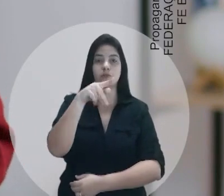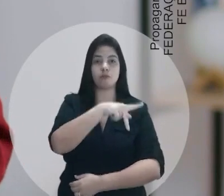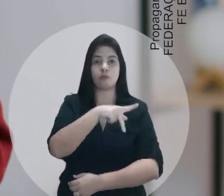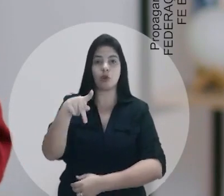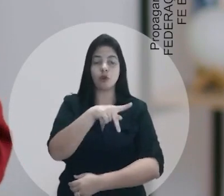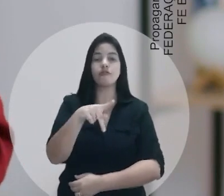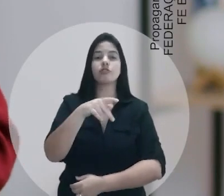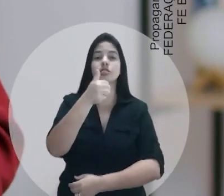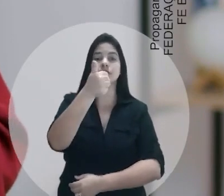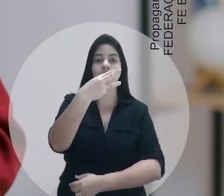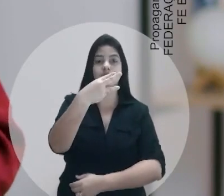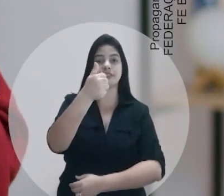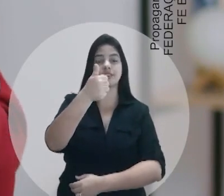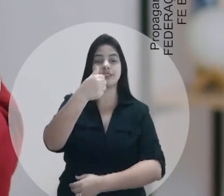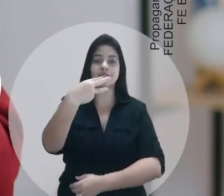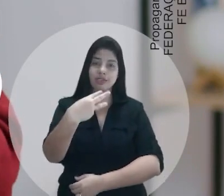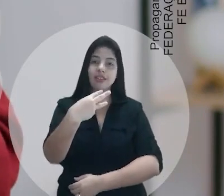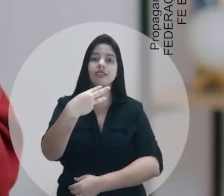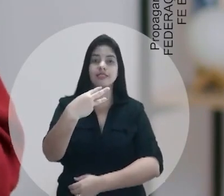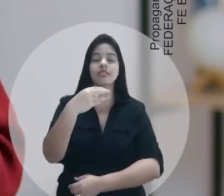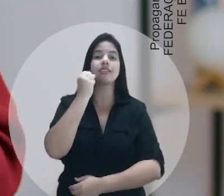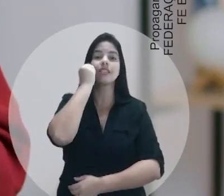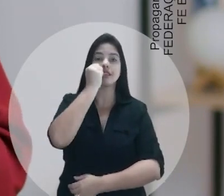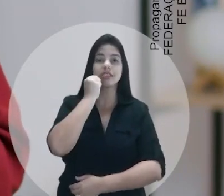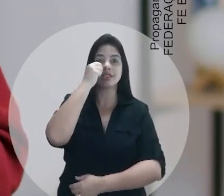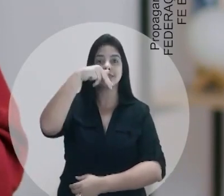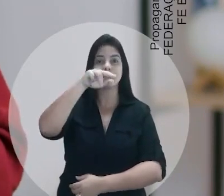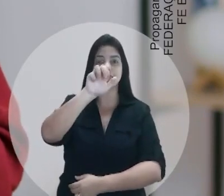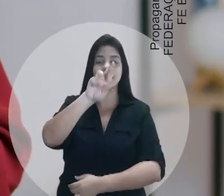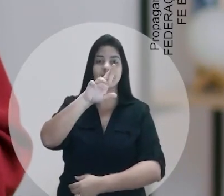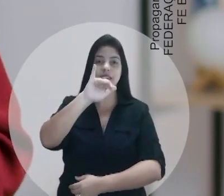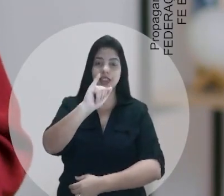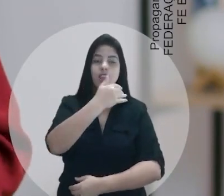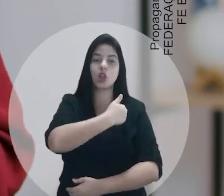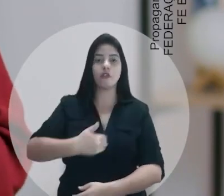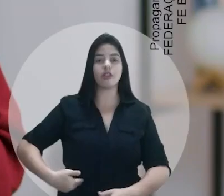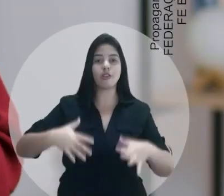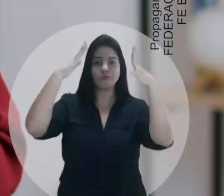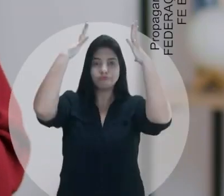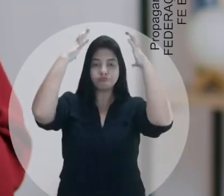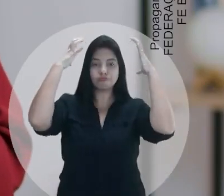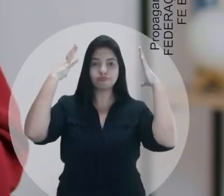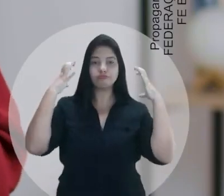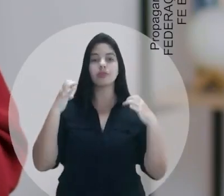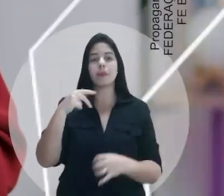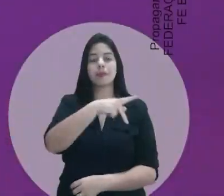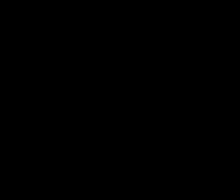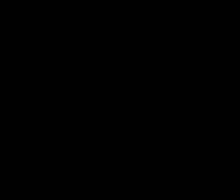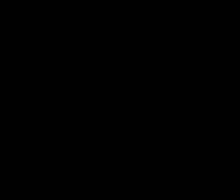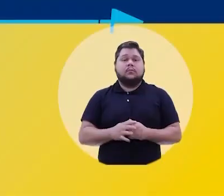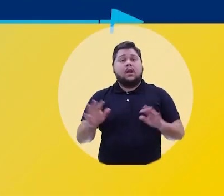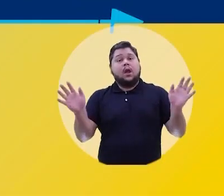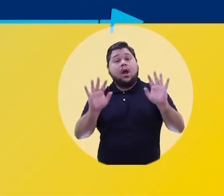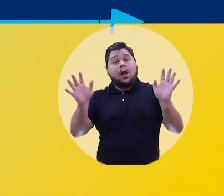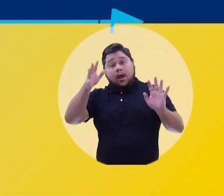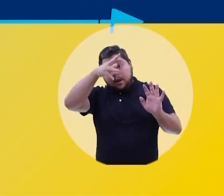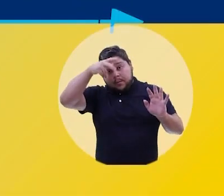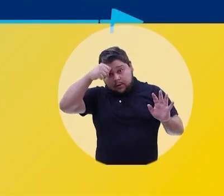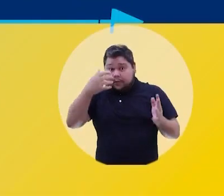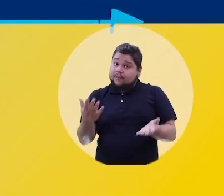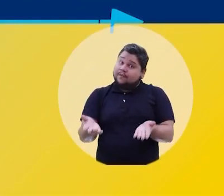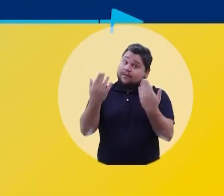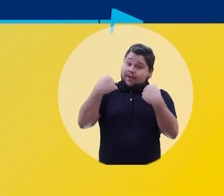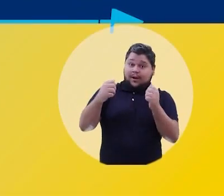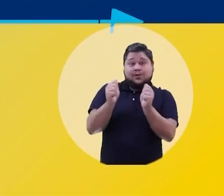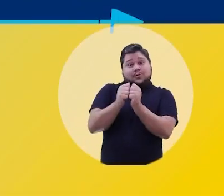professora Rosa Neide, 1313. Senador Neri, governadora Márcia e presidente Lula, 13. Alô, Mato